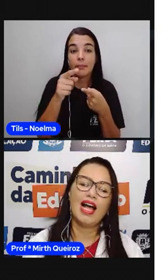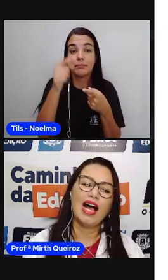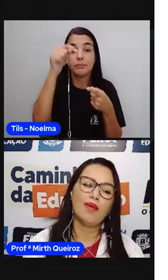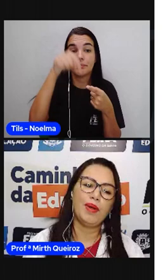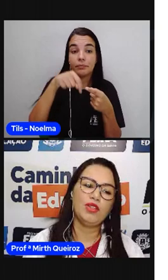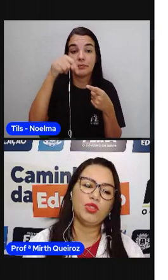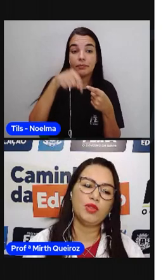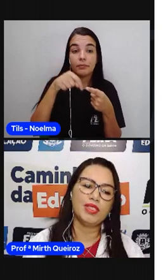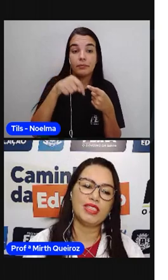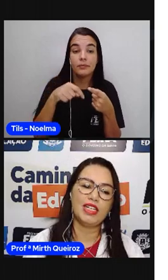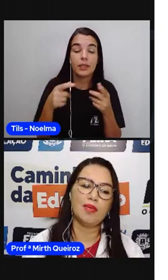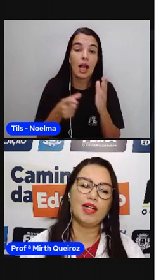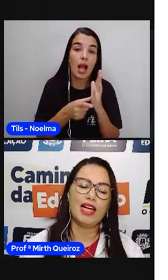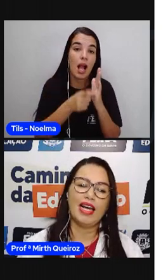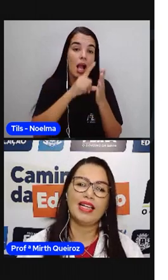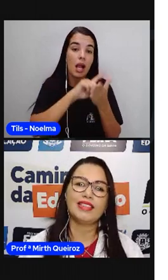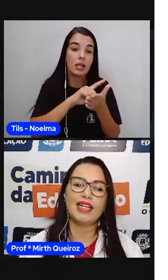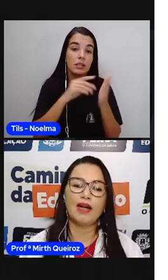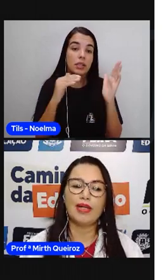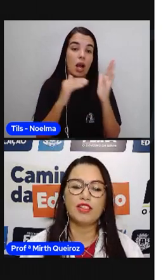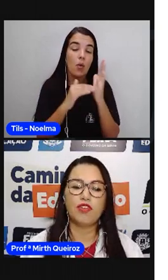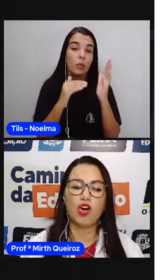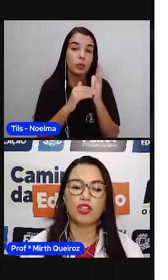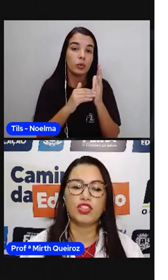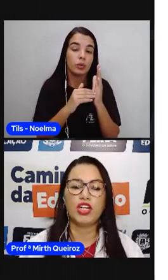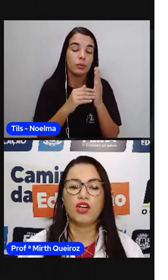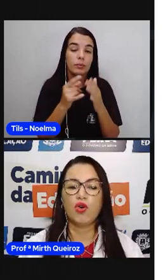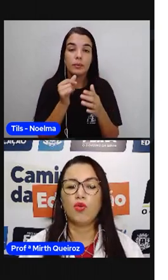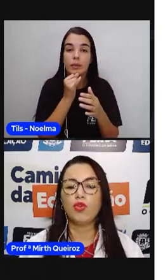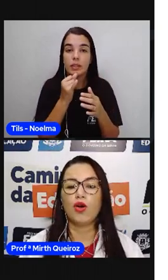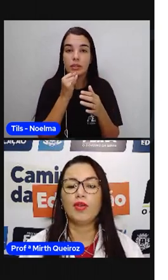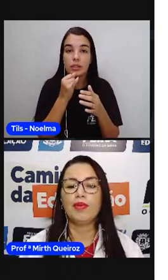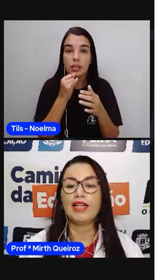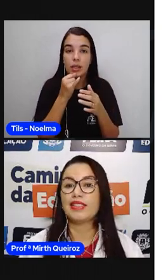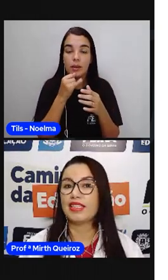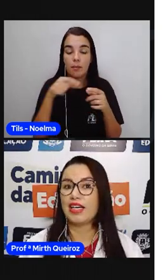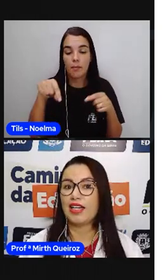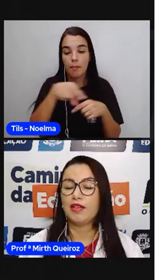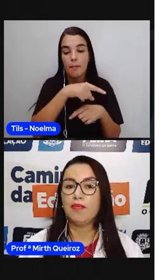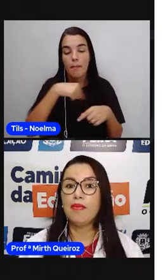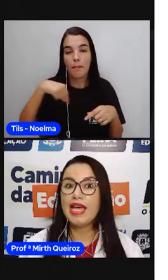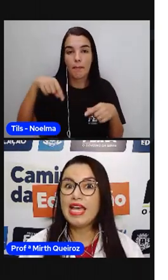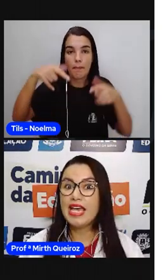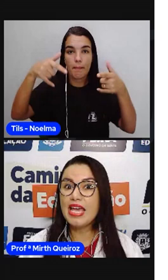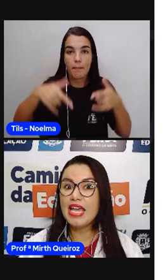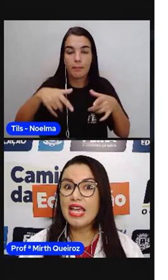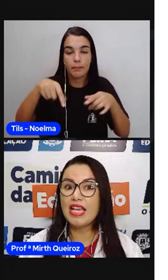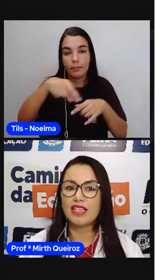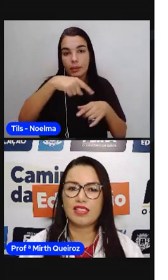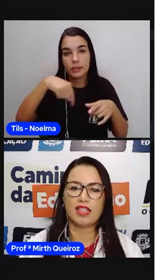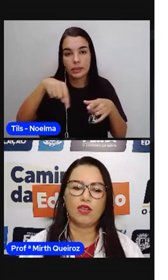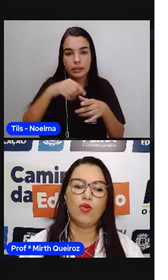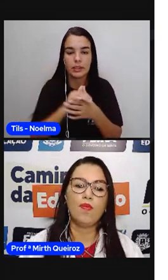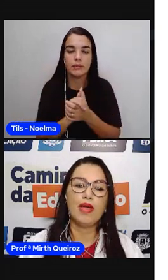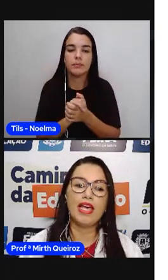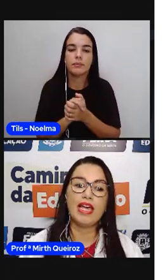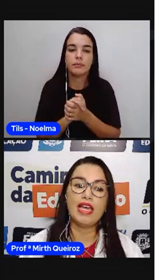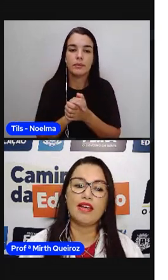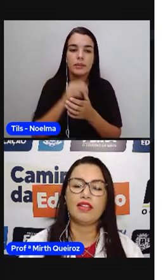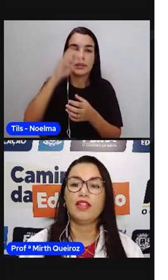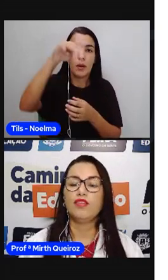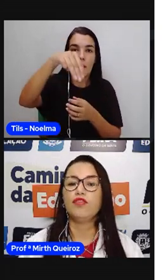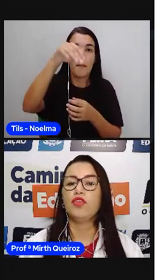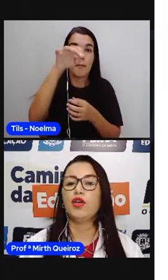oxítona, a penúltima sílaba, ela será mais forte. Com o nome mesa. Mesa, o